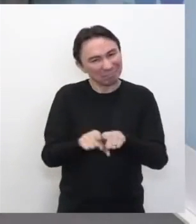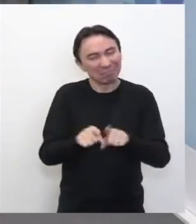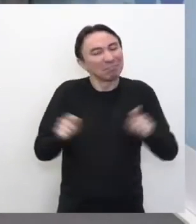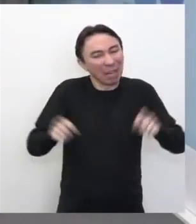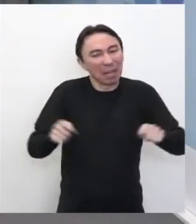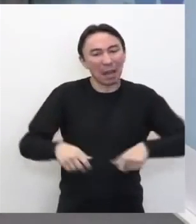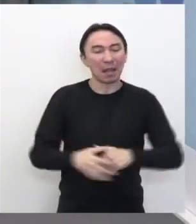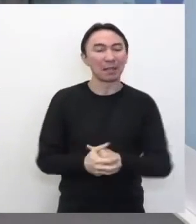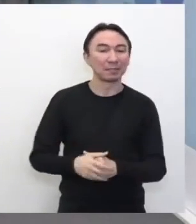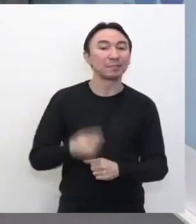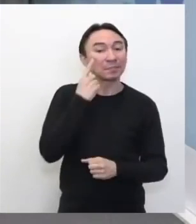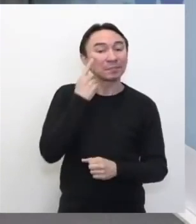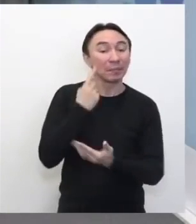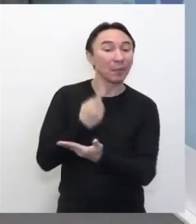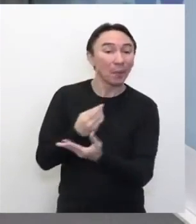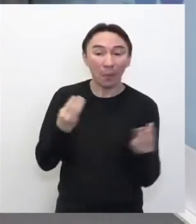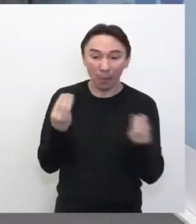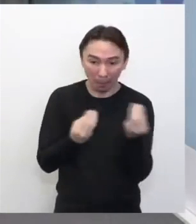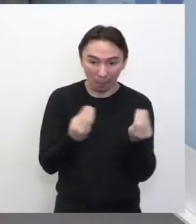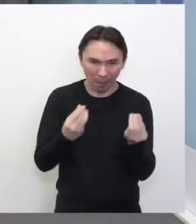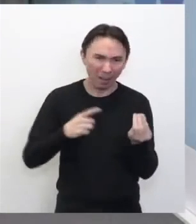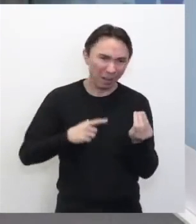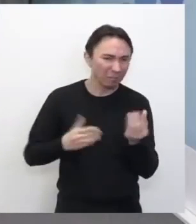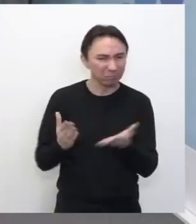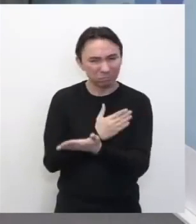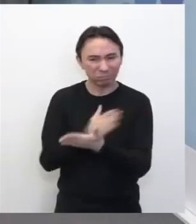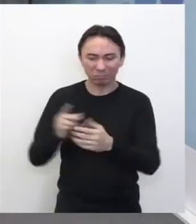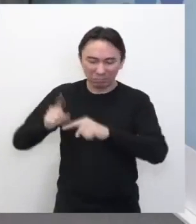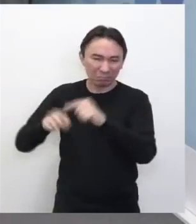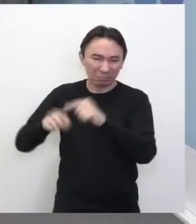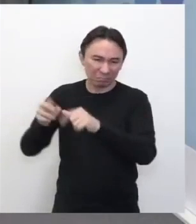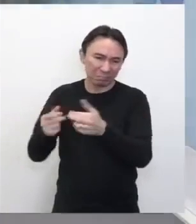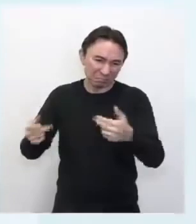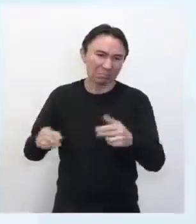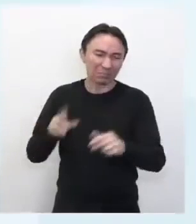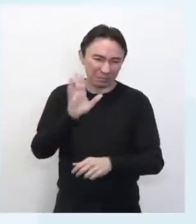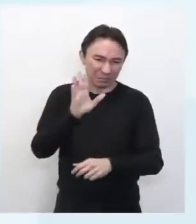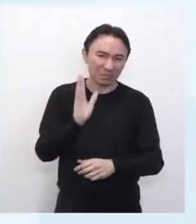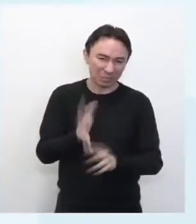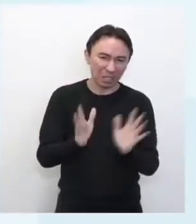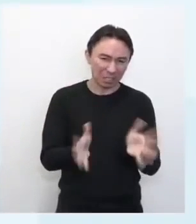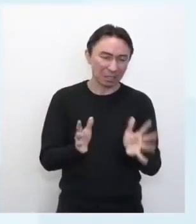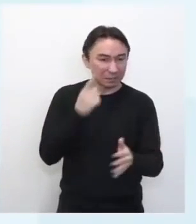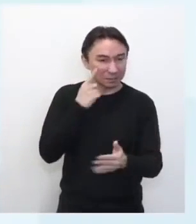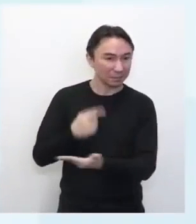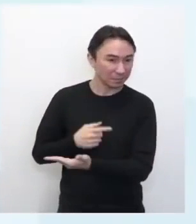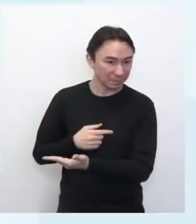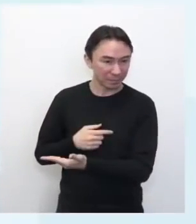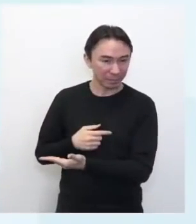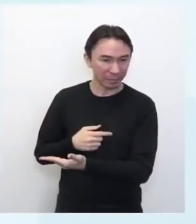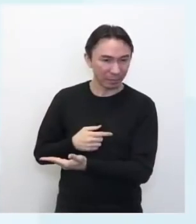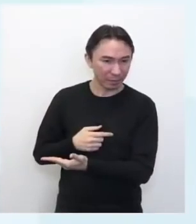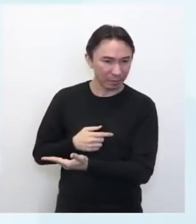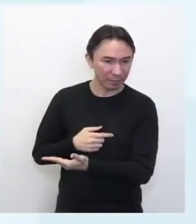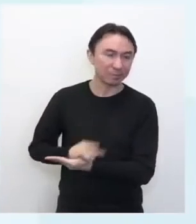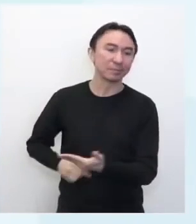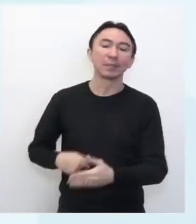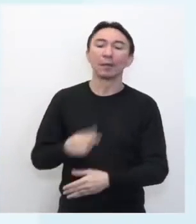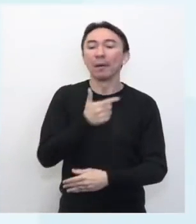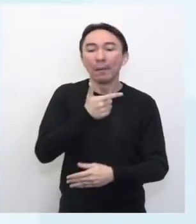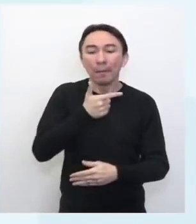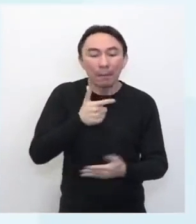construção. Primeiro, eu vou colocar alguns materiais que já foram citados aí para vocês. Pode pôr na telinha? Então, é o seguinte. Papelão,